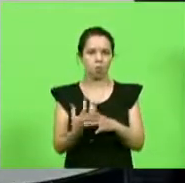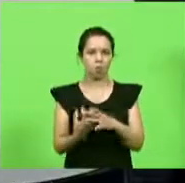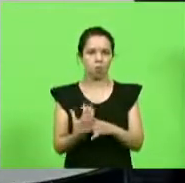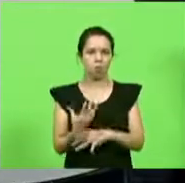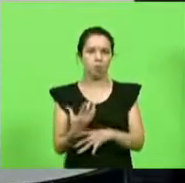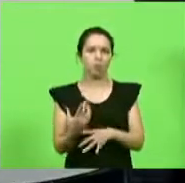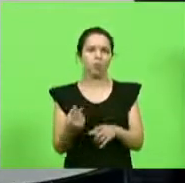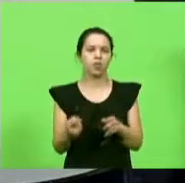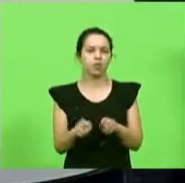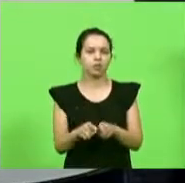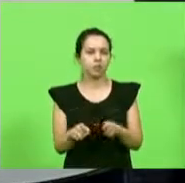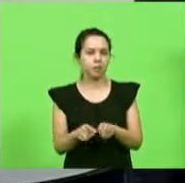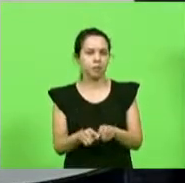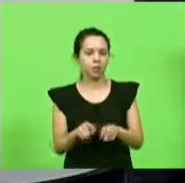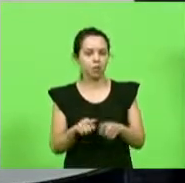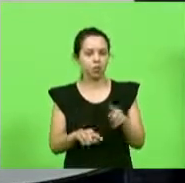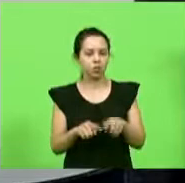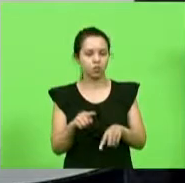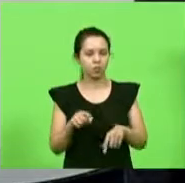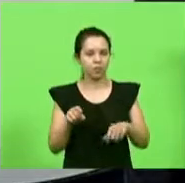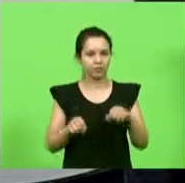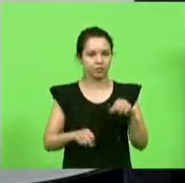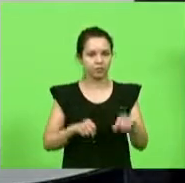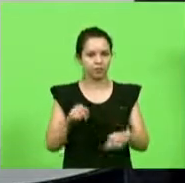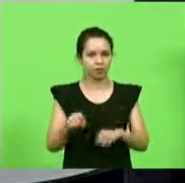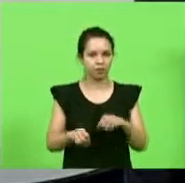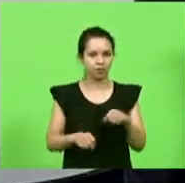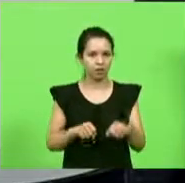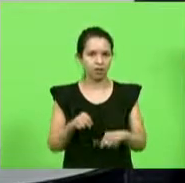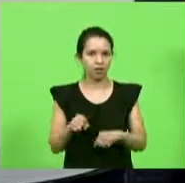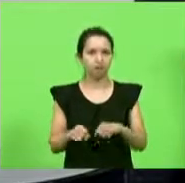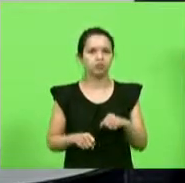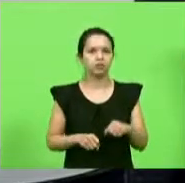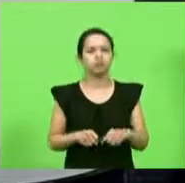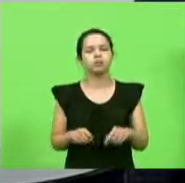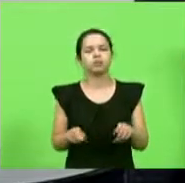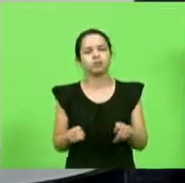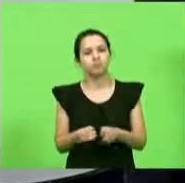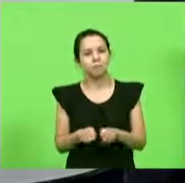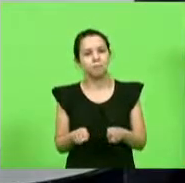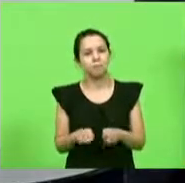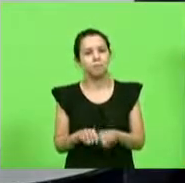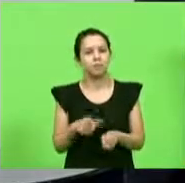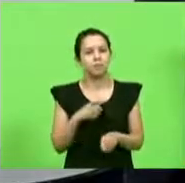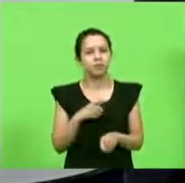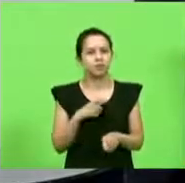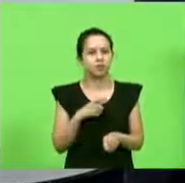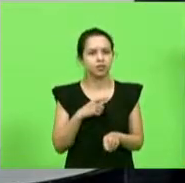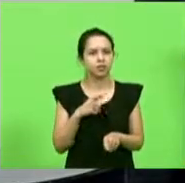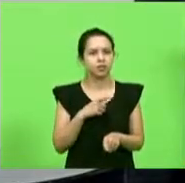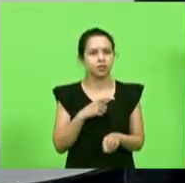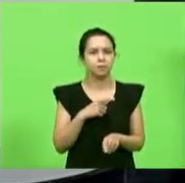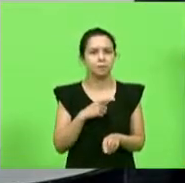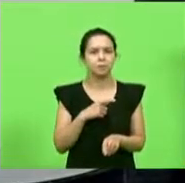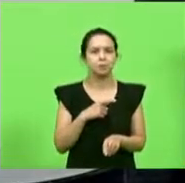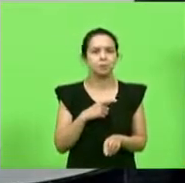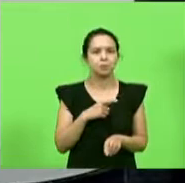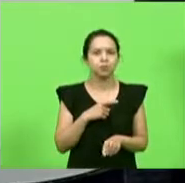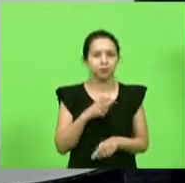de bicicleta da América Latina também temos um dos grandes frigoríficos